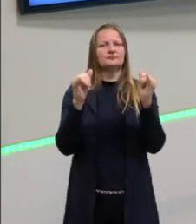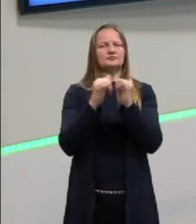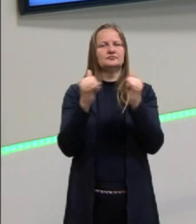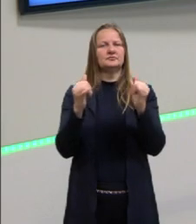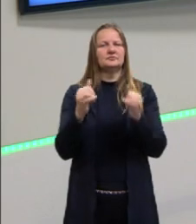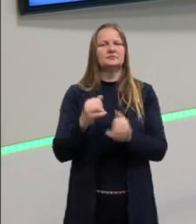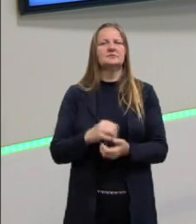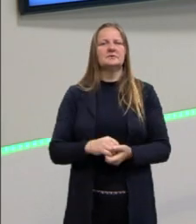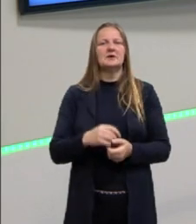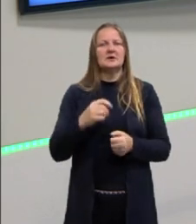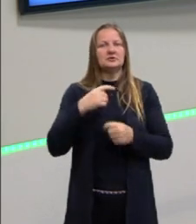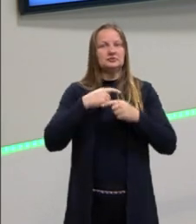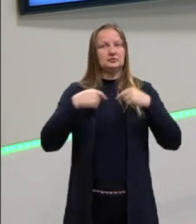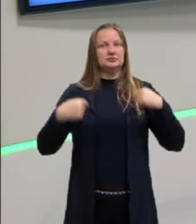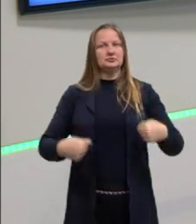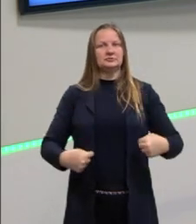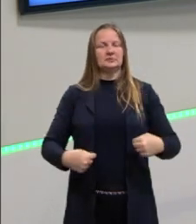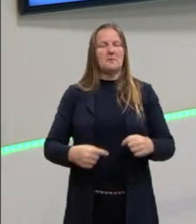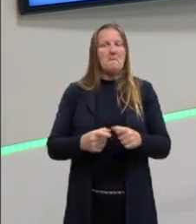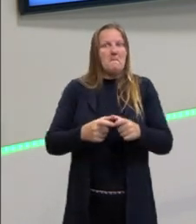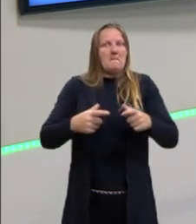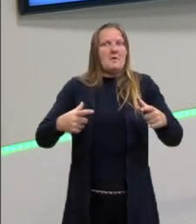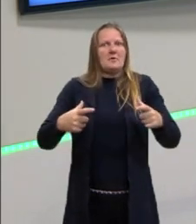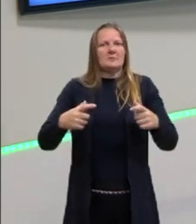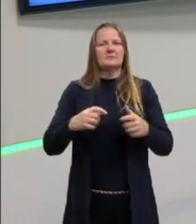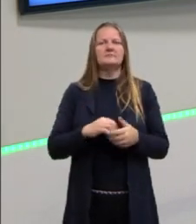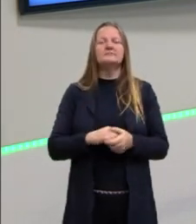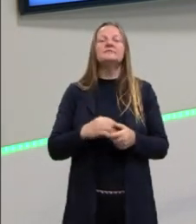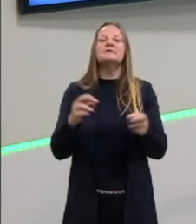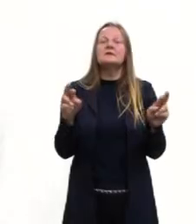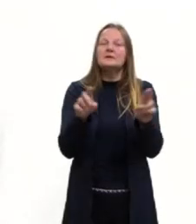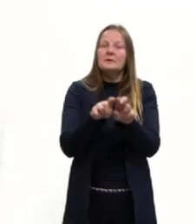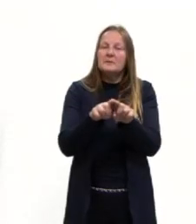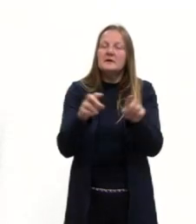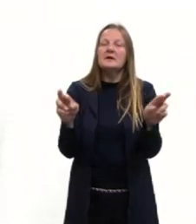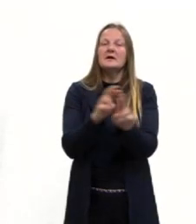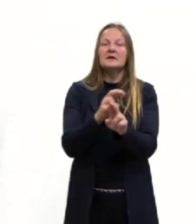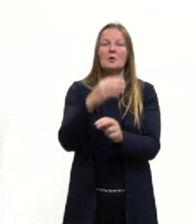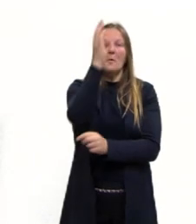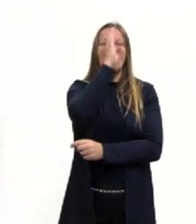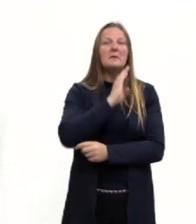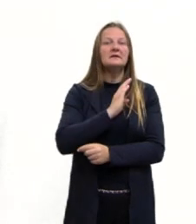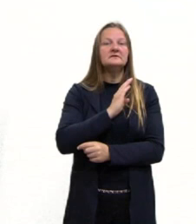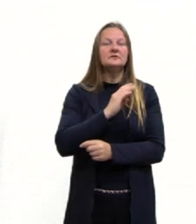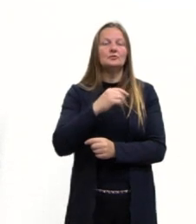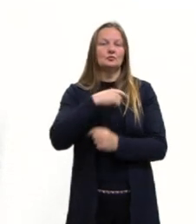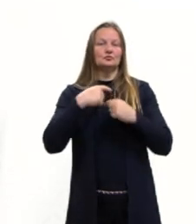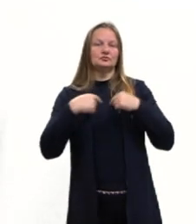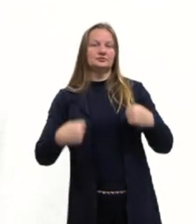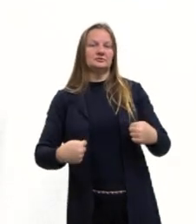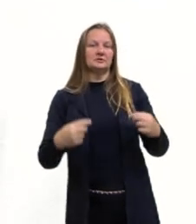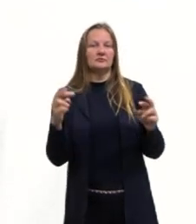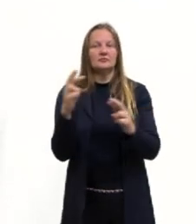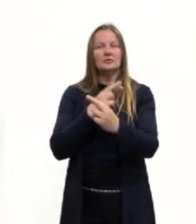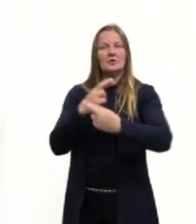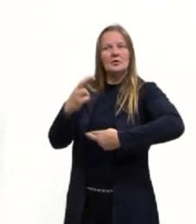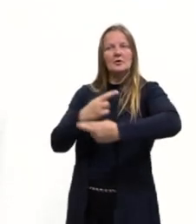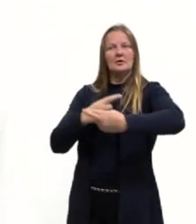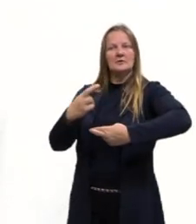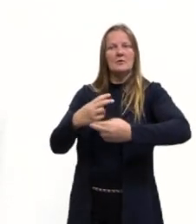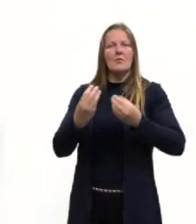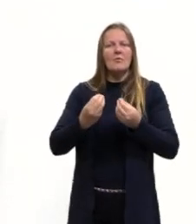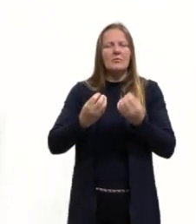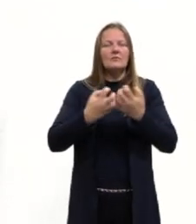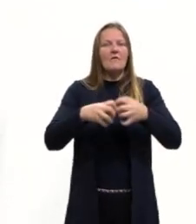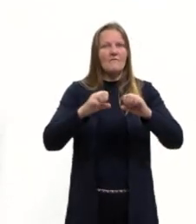Gargantas, tá? Muito grande. A relação entre o Brasil e a China, os investimentos, é muito forte,